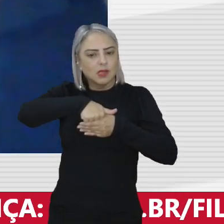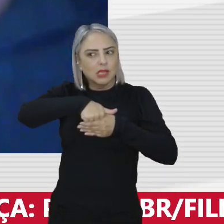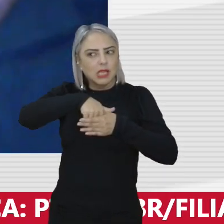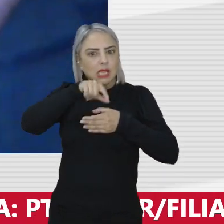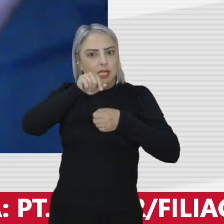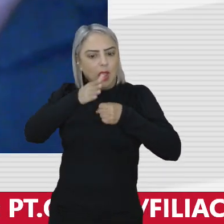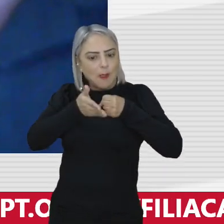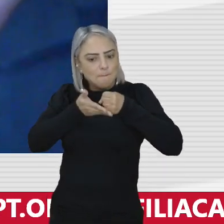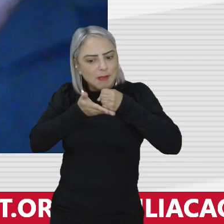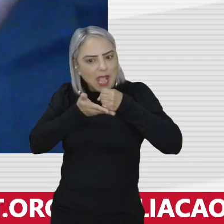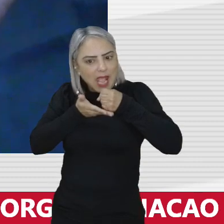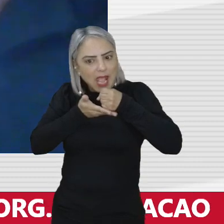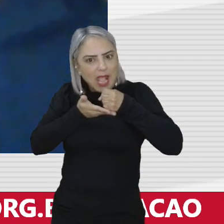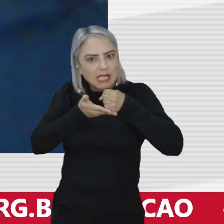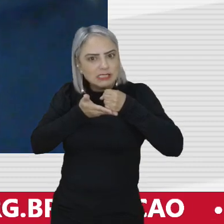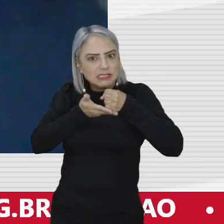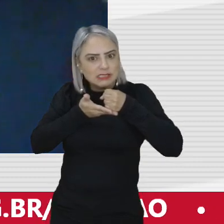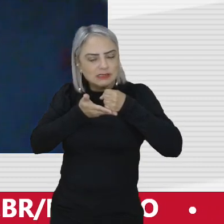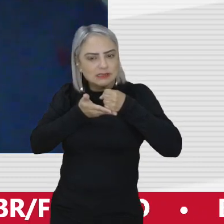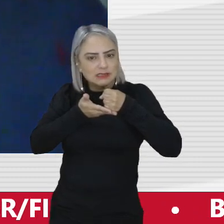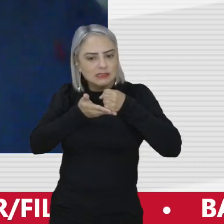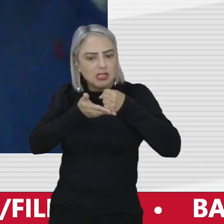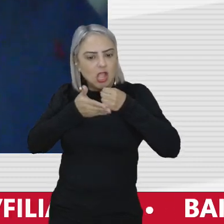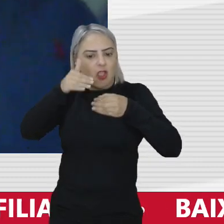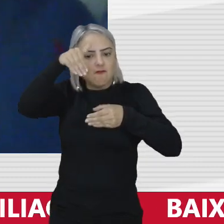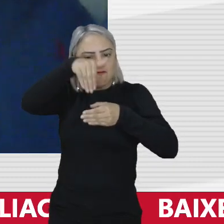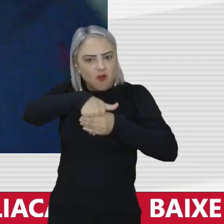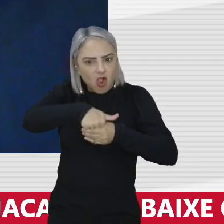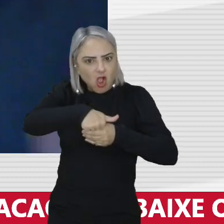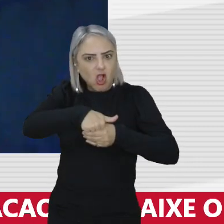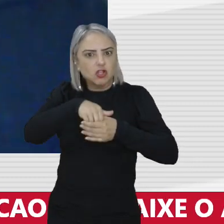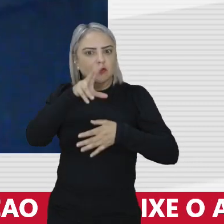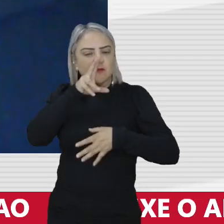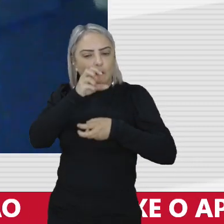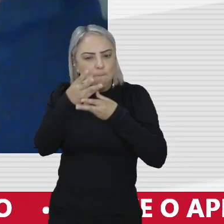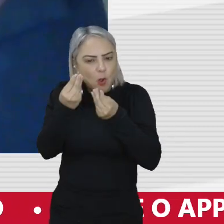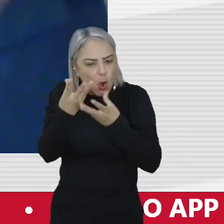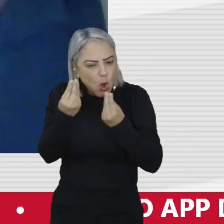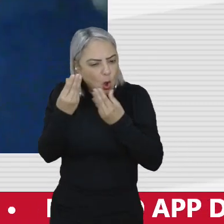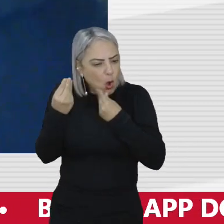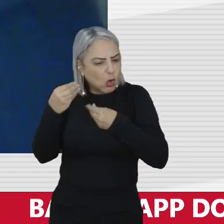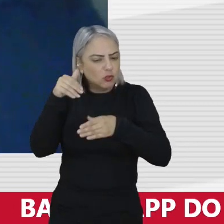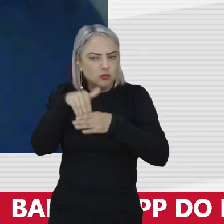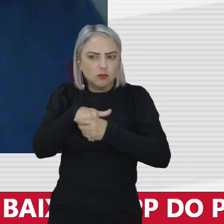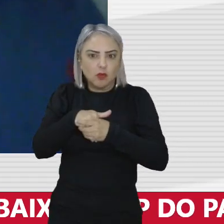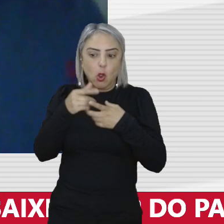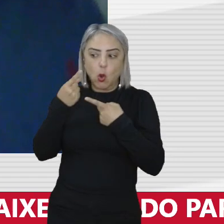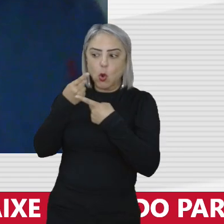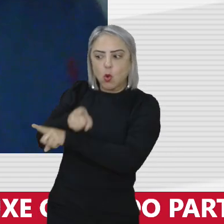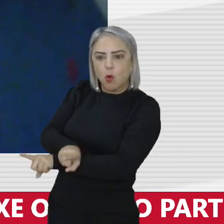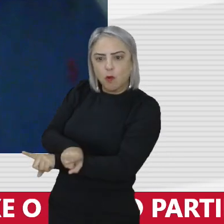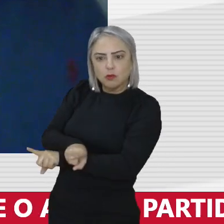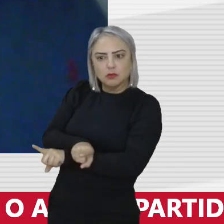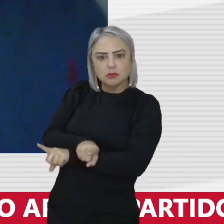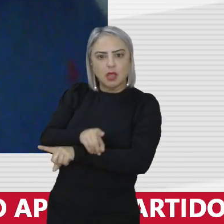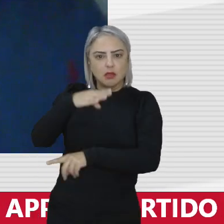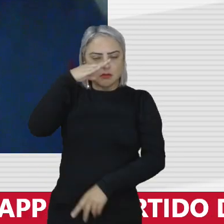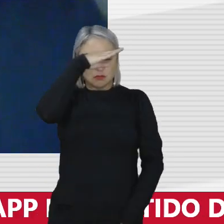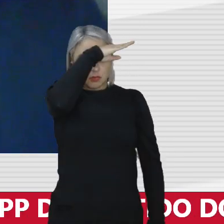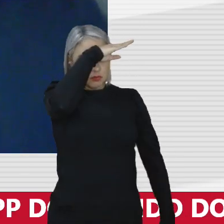consubstancial votos muitos votos contra o